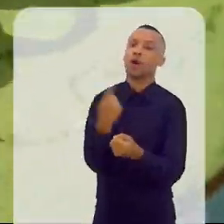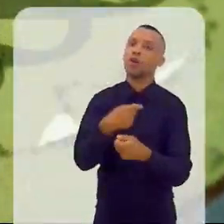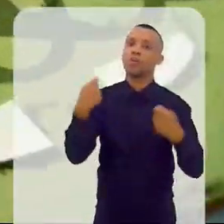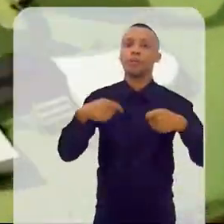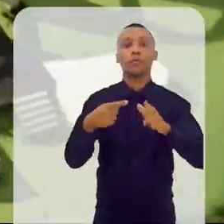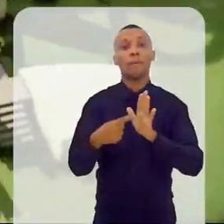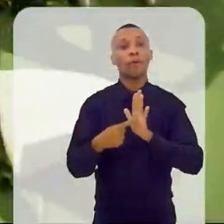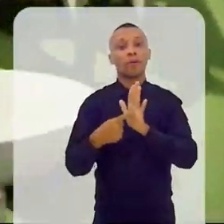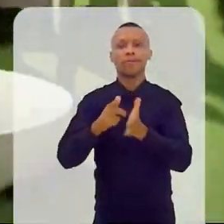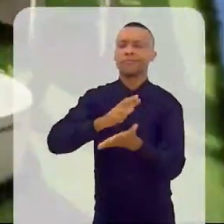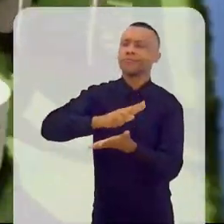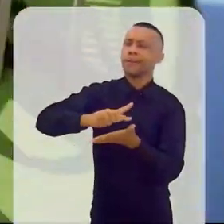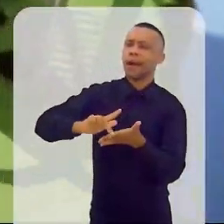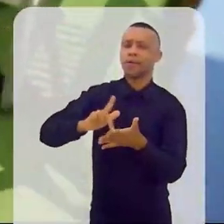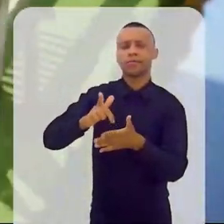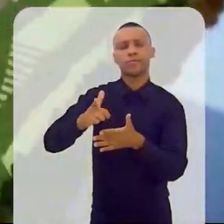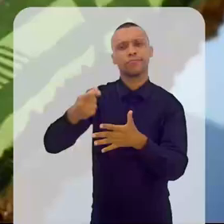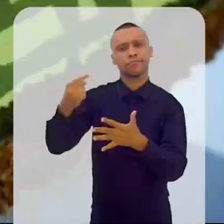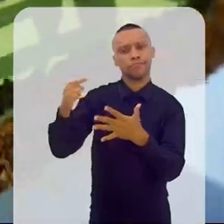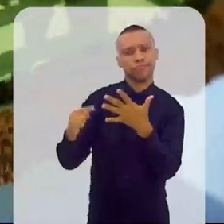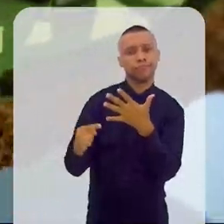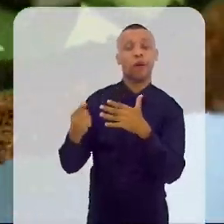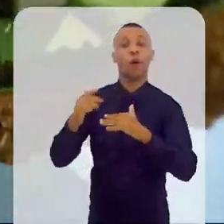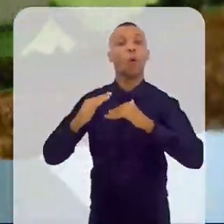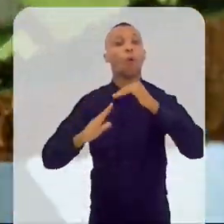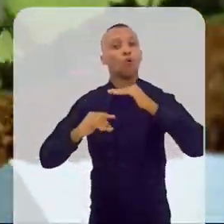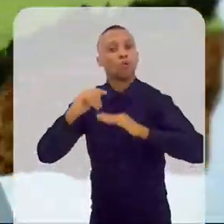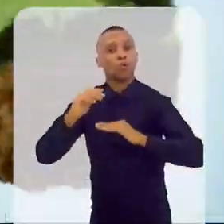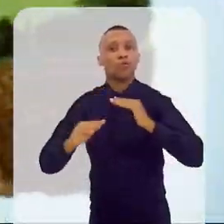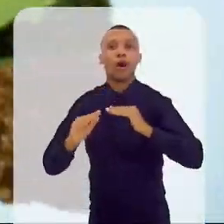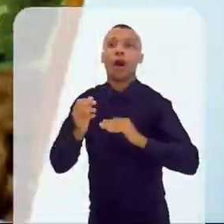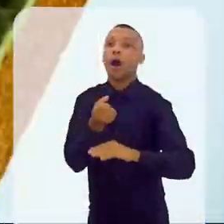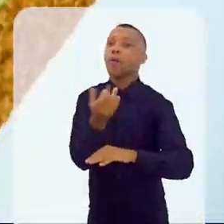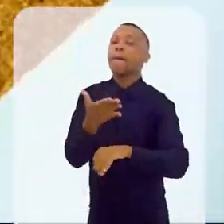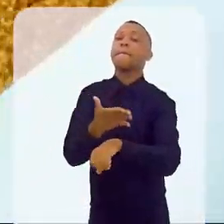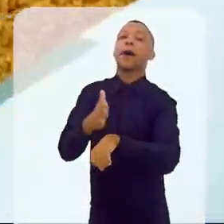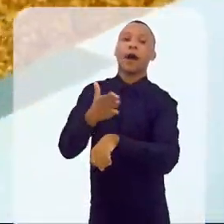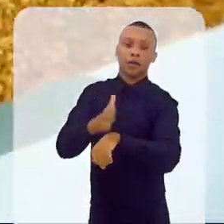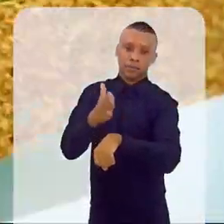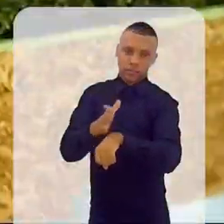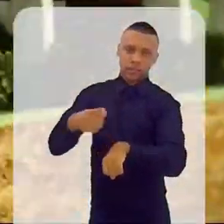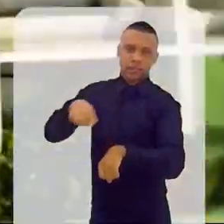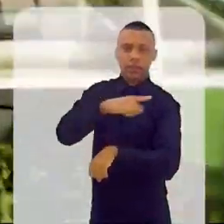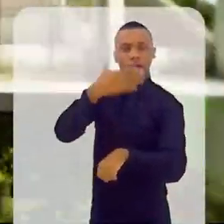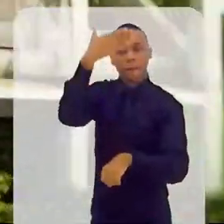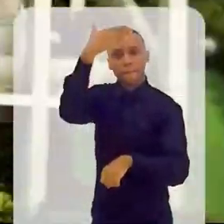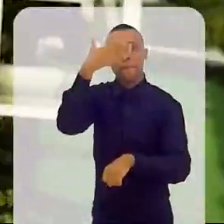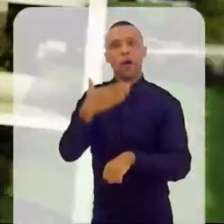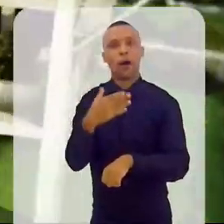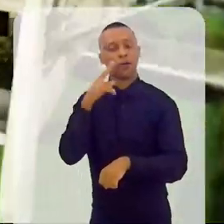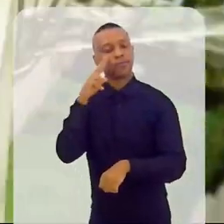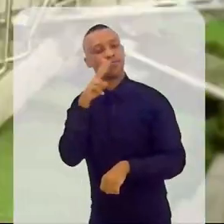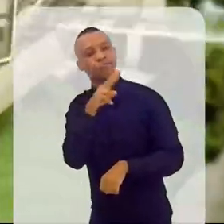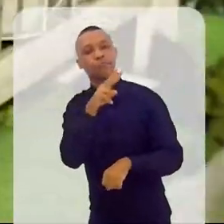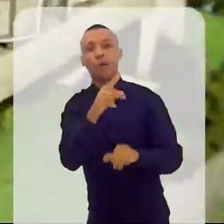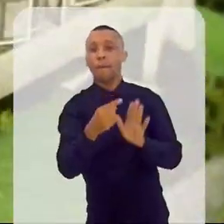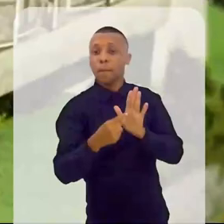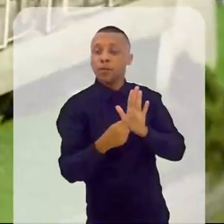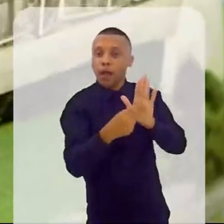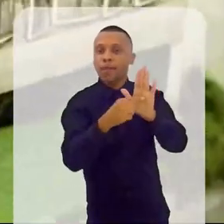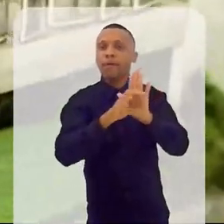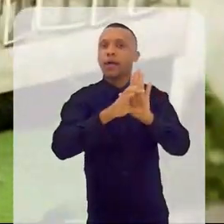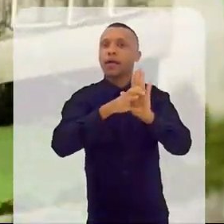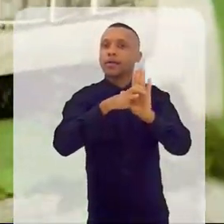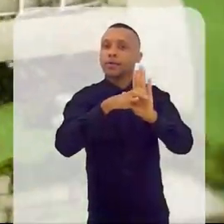vários aspectos construtivos dele, Algumas práticas para que ele pudesse ficar evidente esses conceitos.